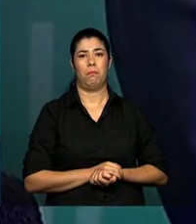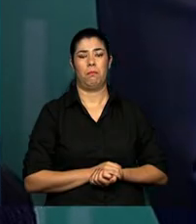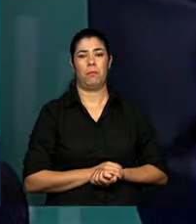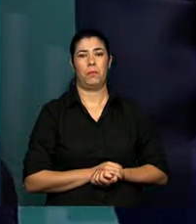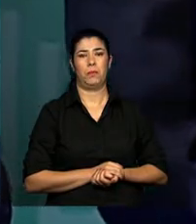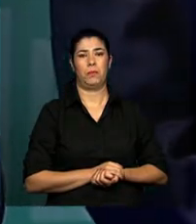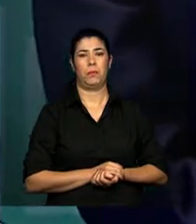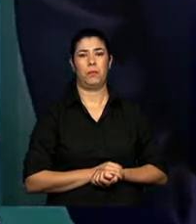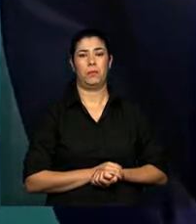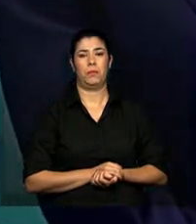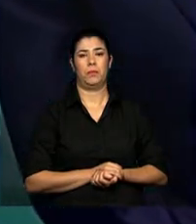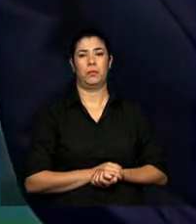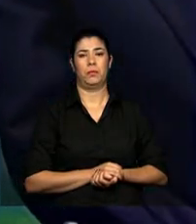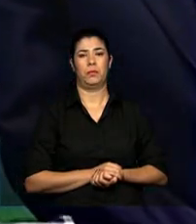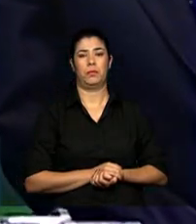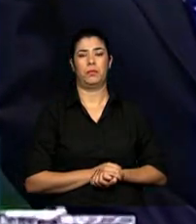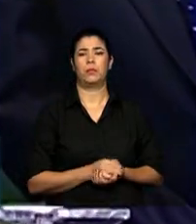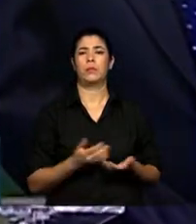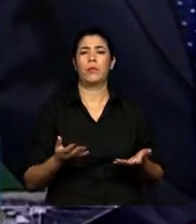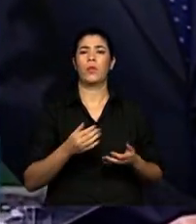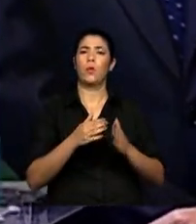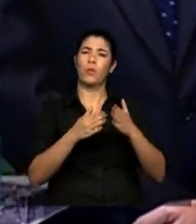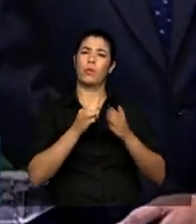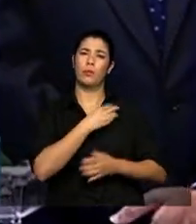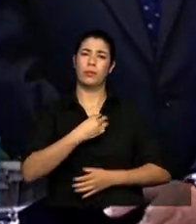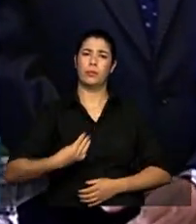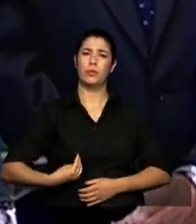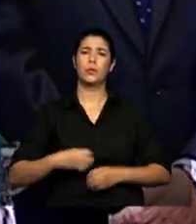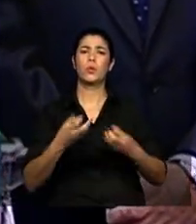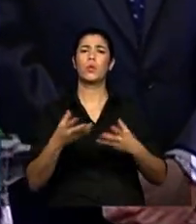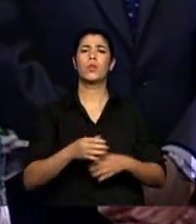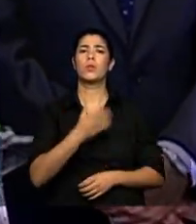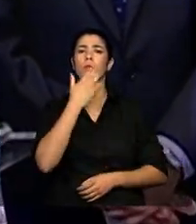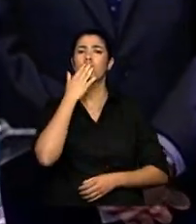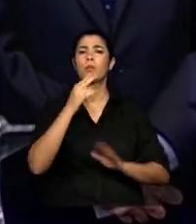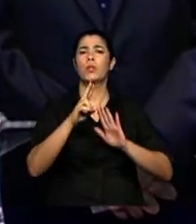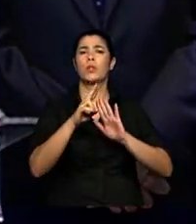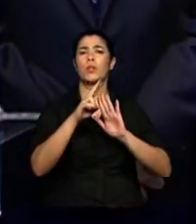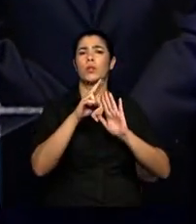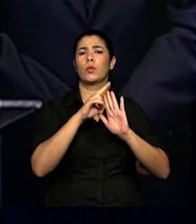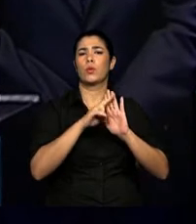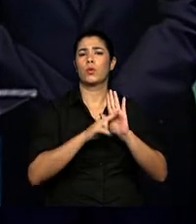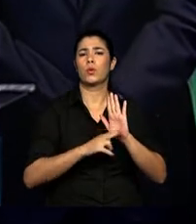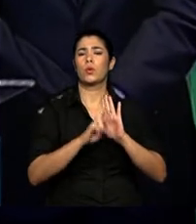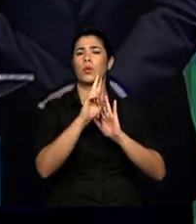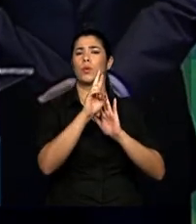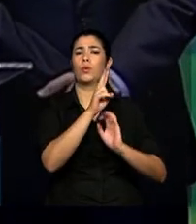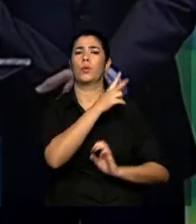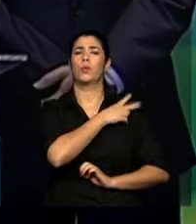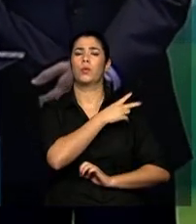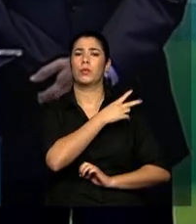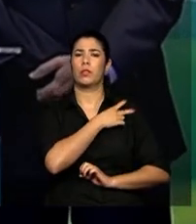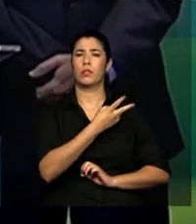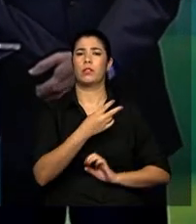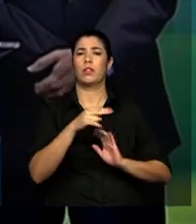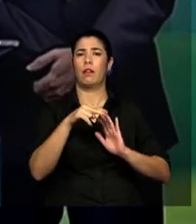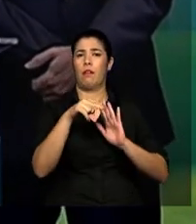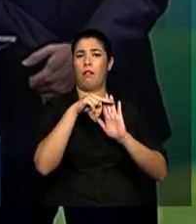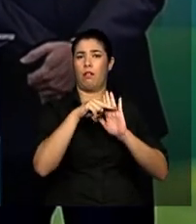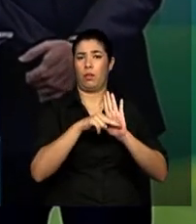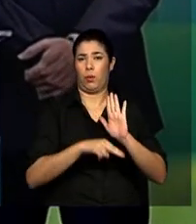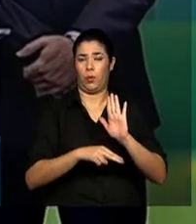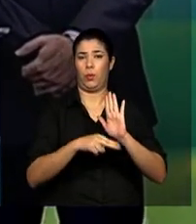Ministro, as normas técnicas, assim, eu não sei se você quer entrar ouvindo ali, não sei se o já falou disso. Essas normas técnicas de